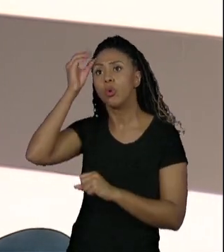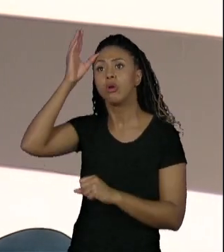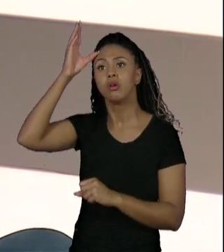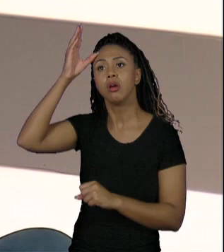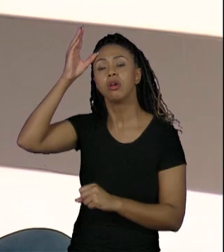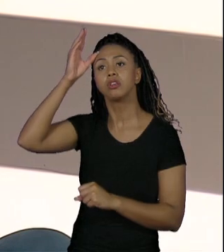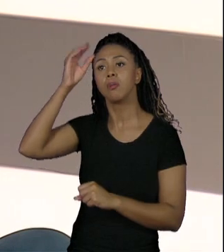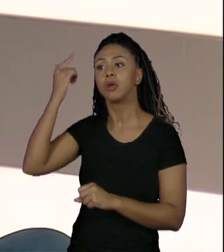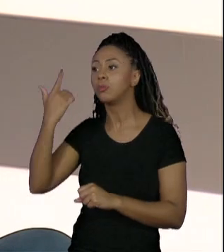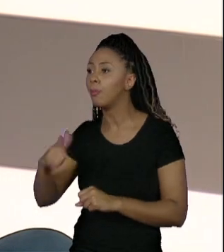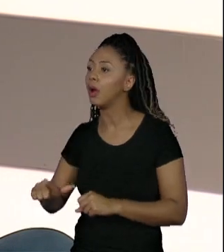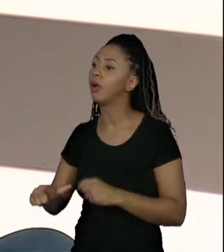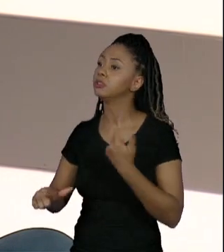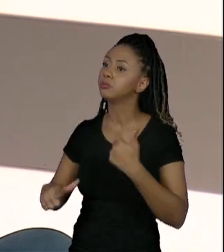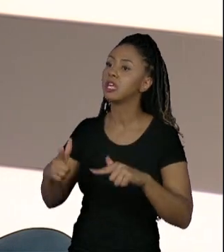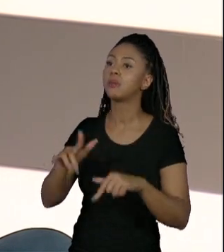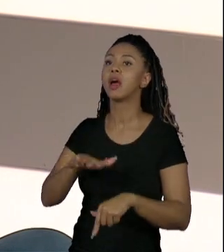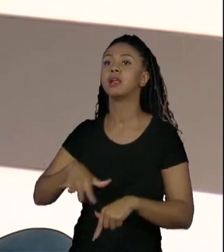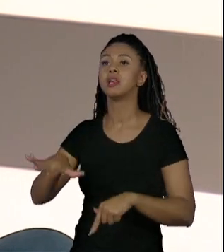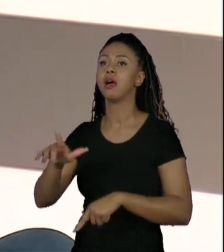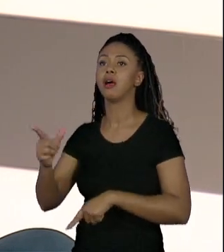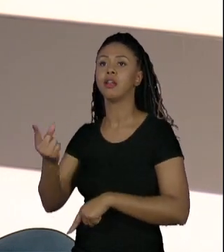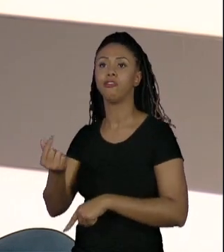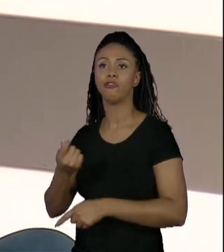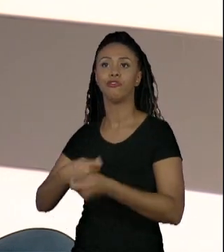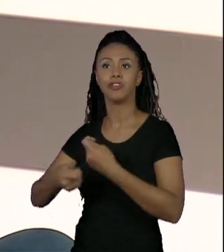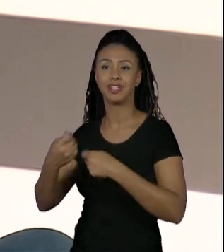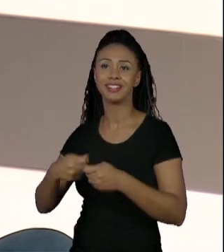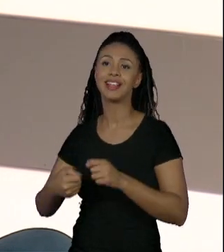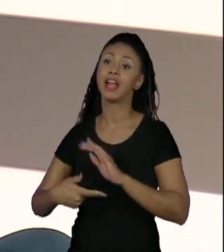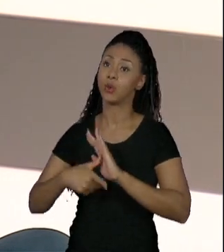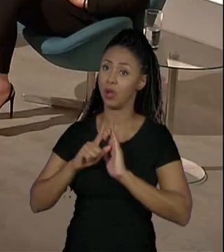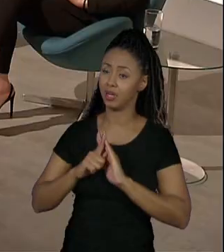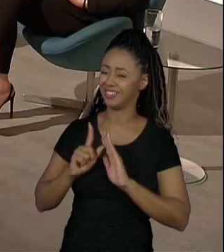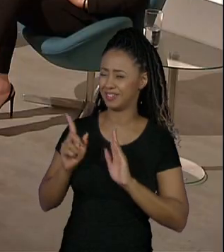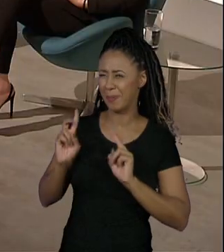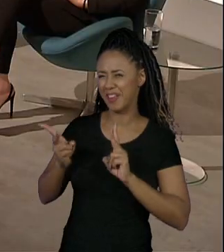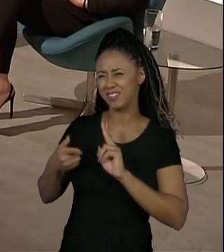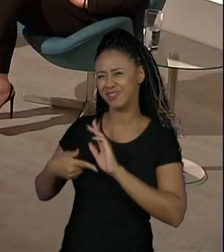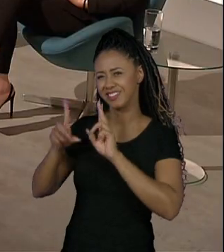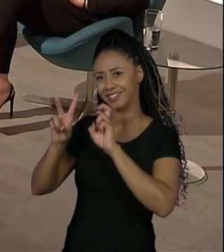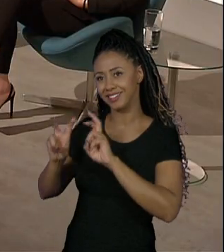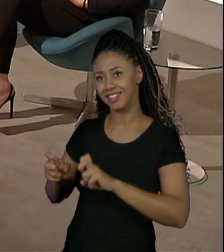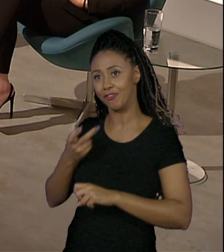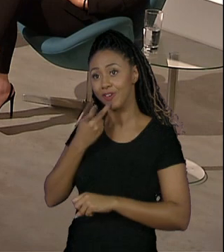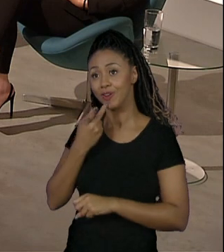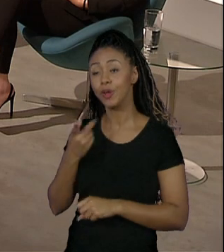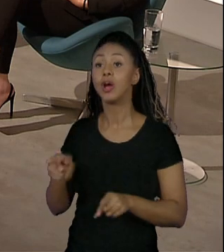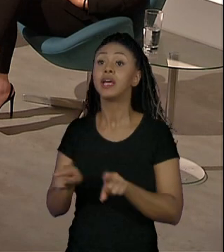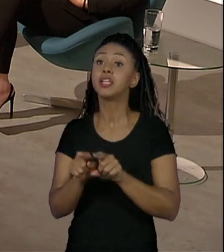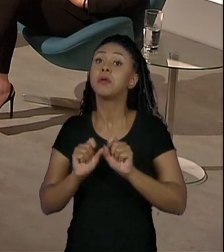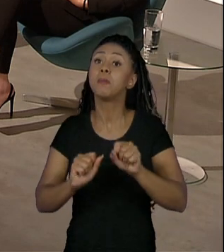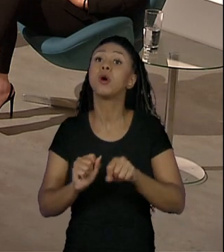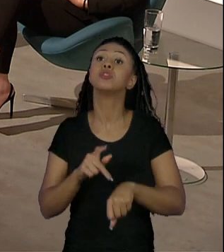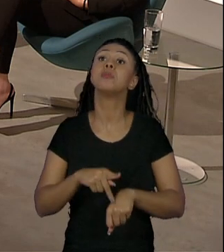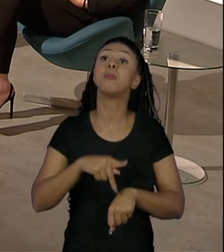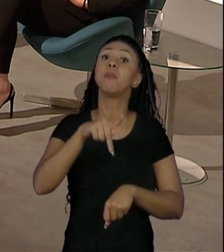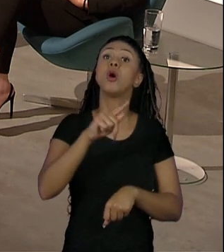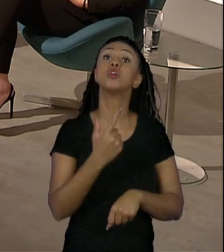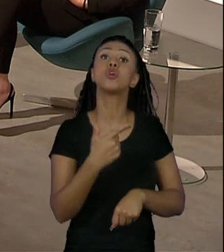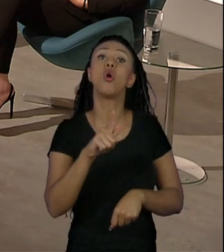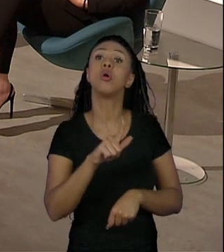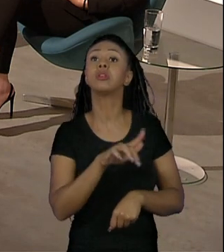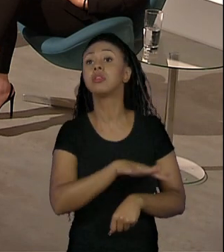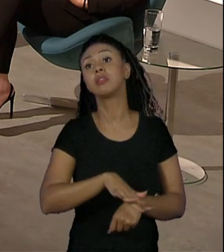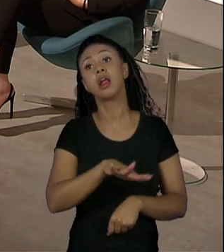financeiras, tem essas grandes áreas que a gente conversou, e ele pode buscar uma pós-graduação e se especializar naquela determinada